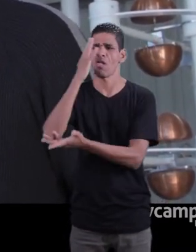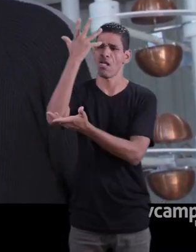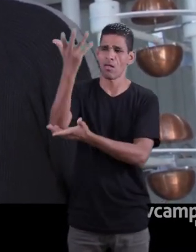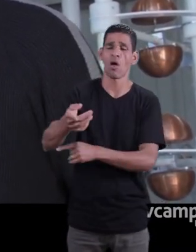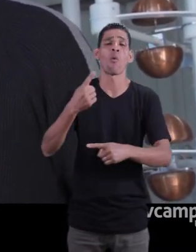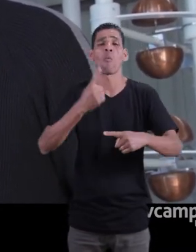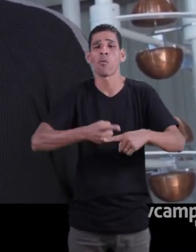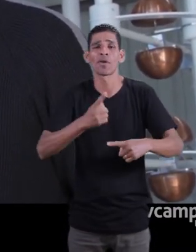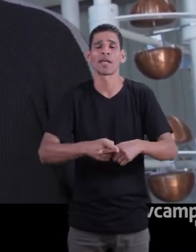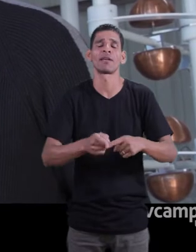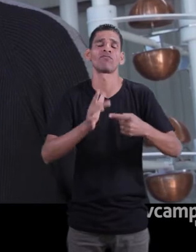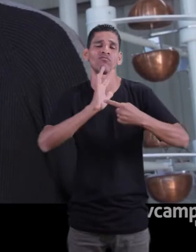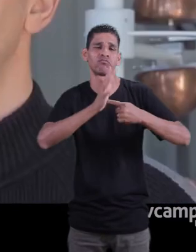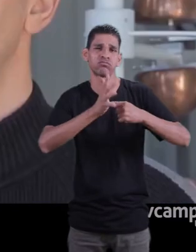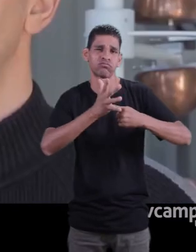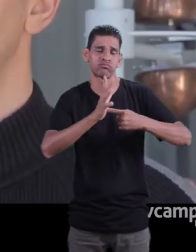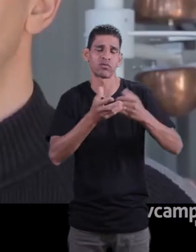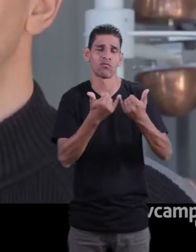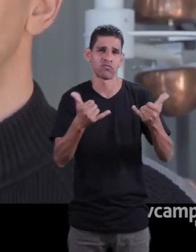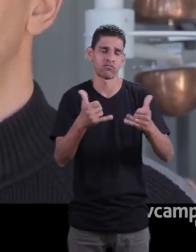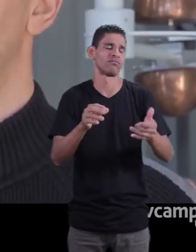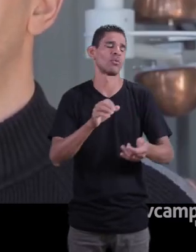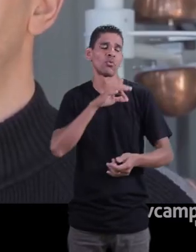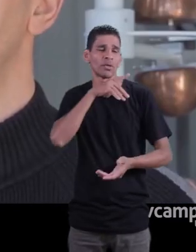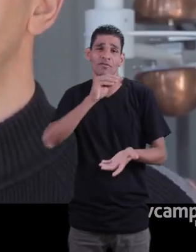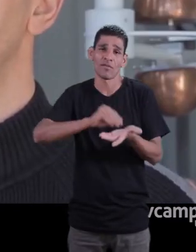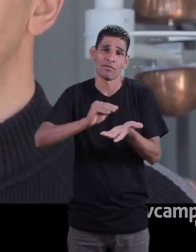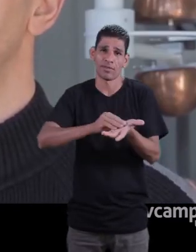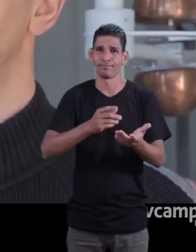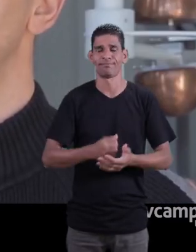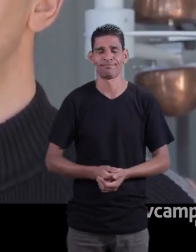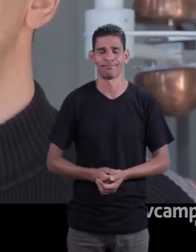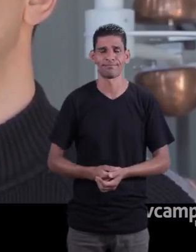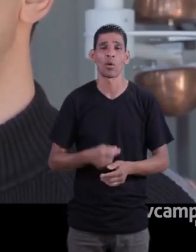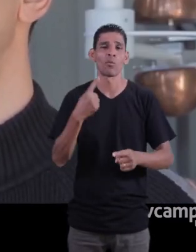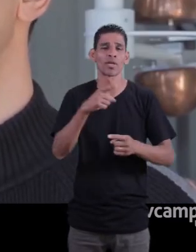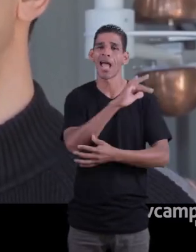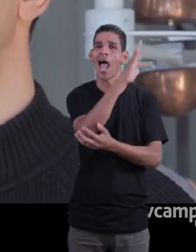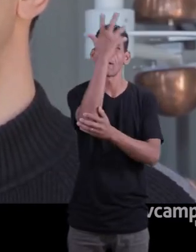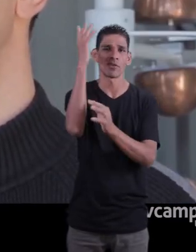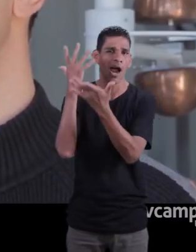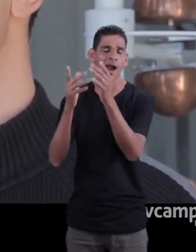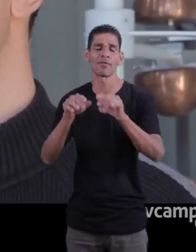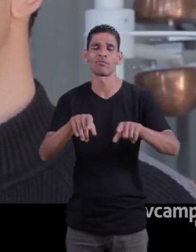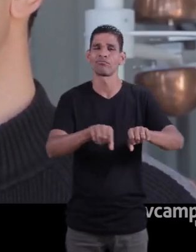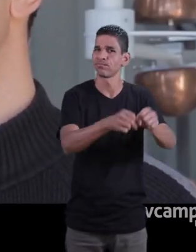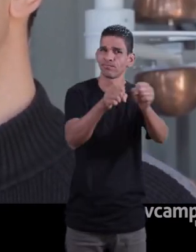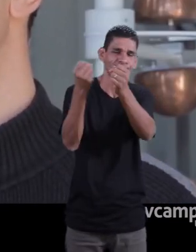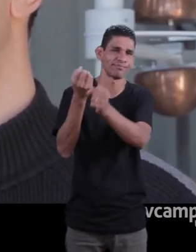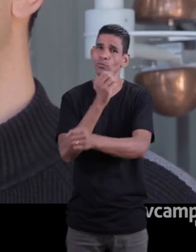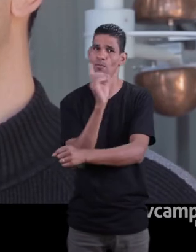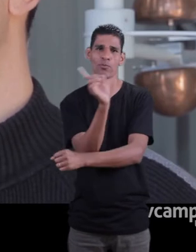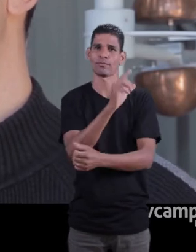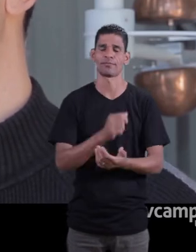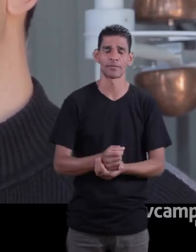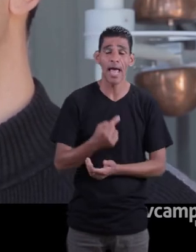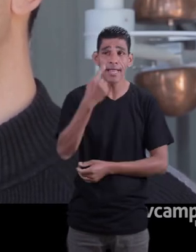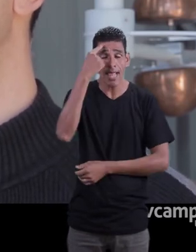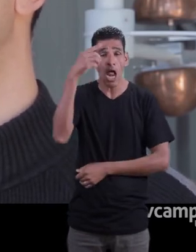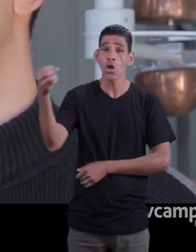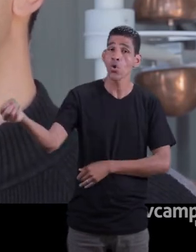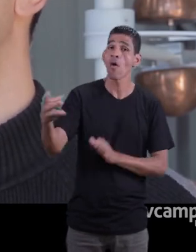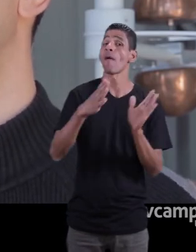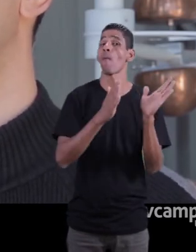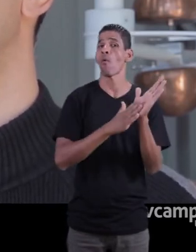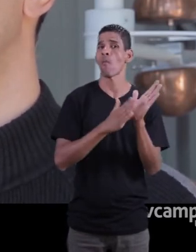produção de energia de uma maneira, vamos dizer, mais prejudicial ao meio ambiente. Então, a ideia deles